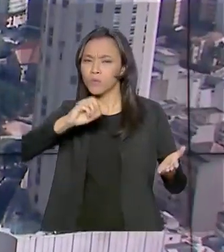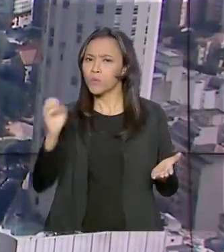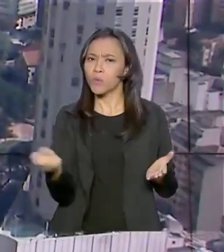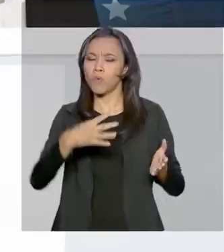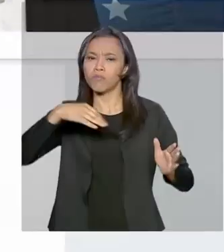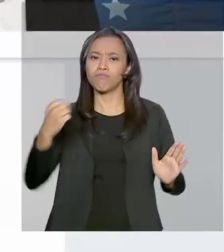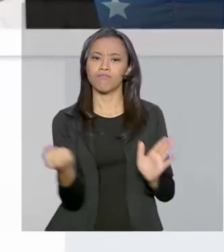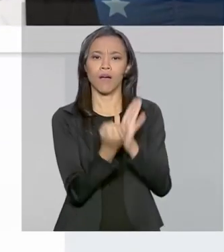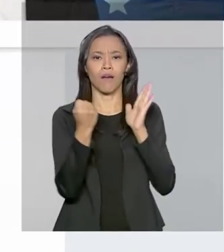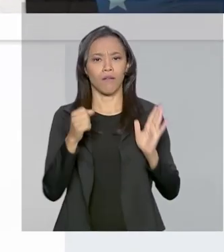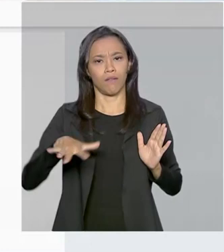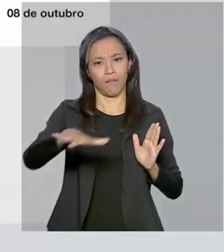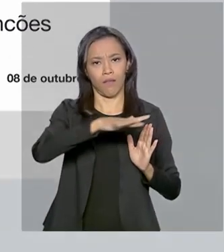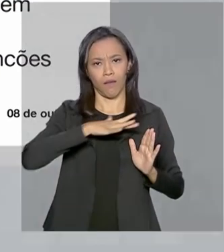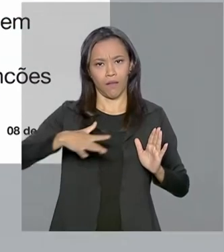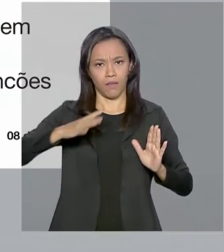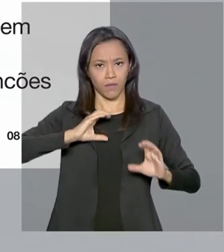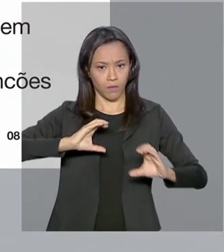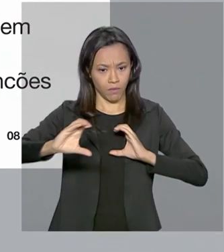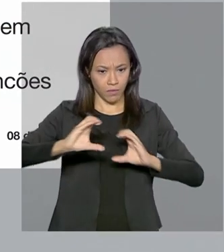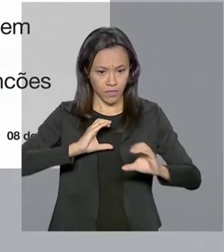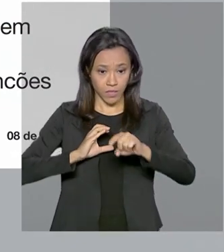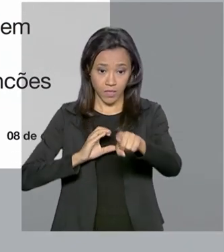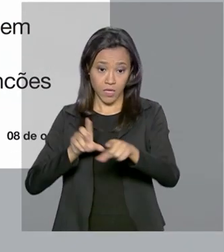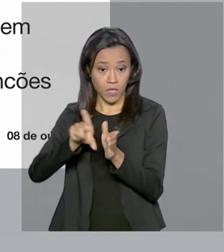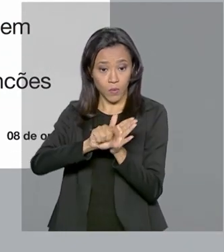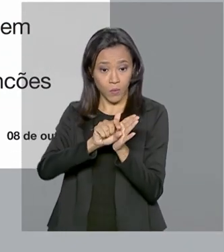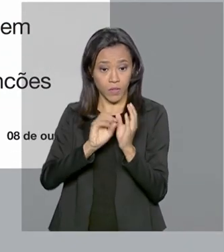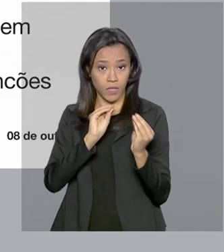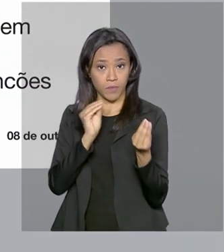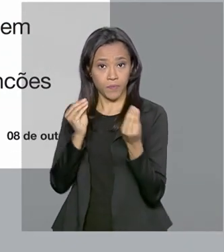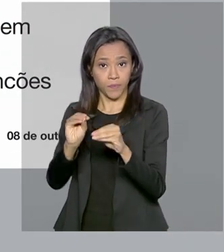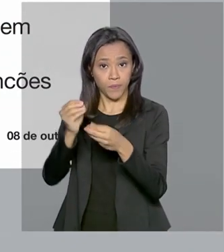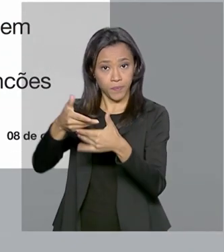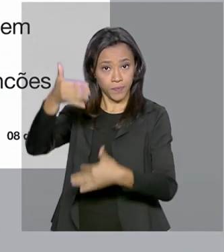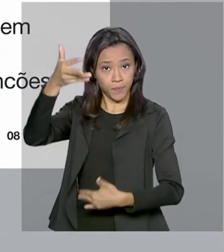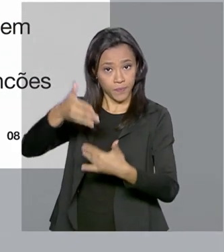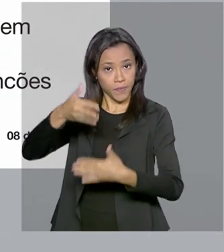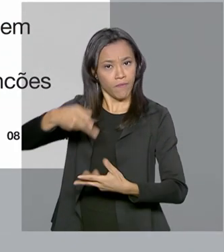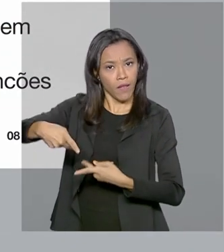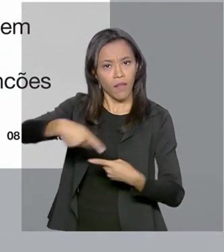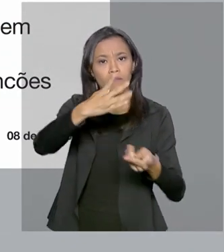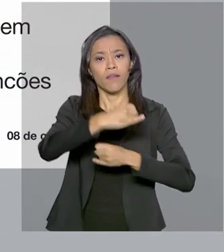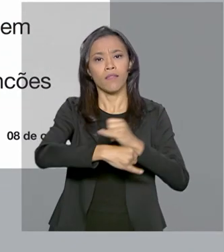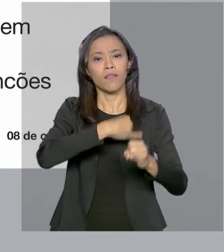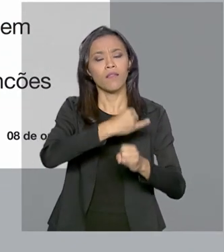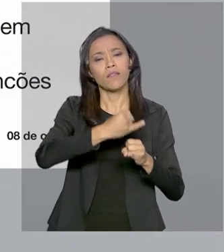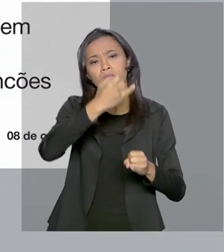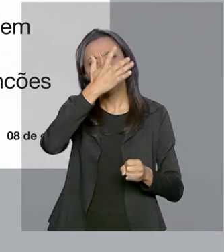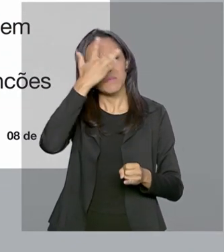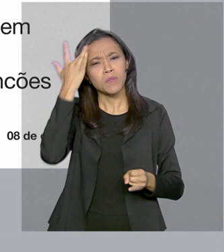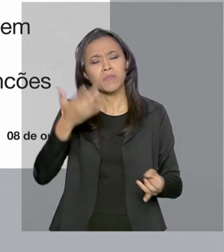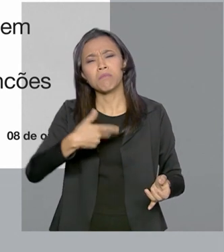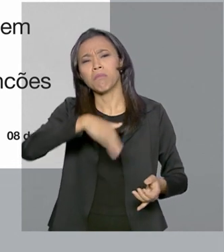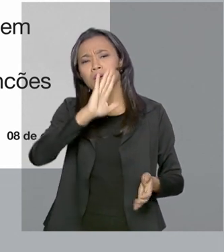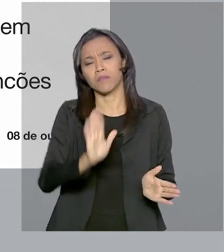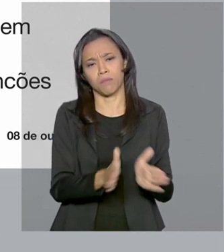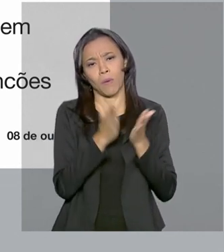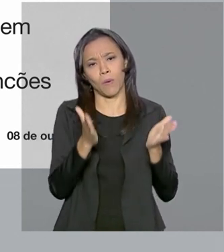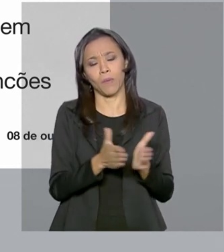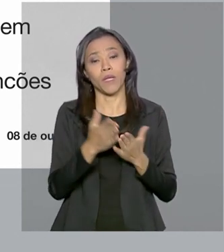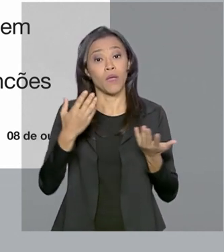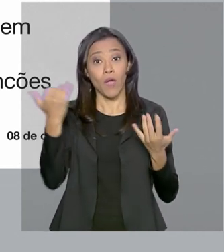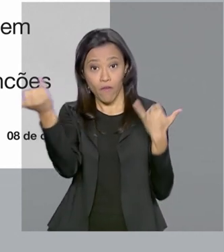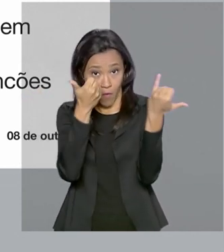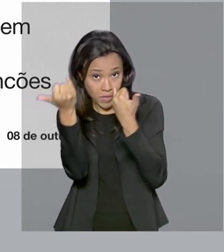telecomunicações. Pelo Twitter, ele diz que o novo texto vai levar a internet à população mais pobre, ou seja, a informação